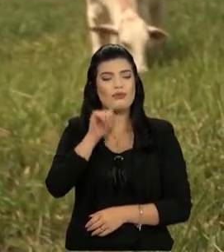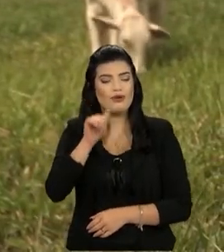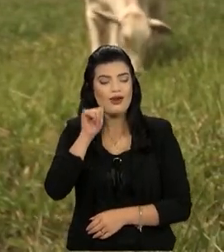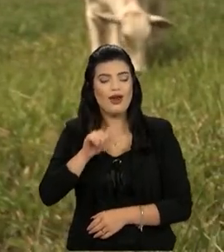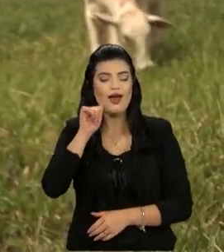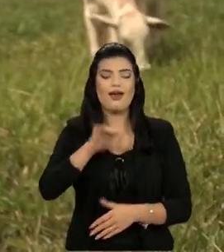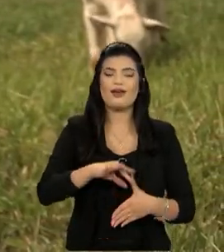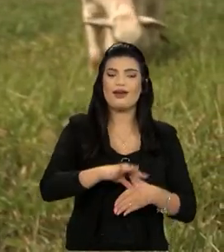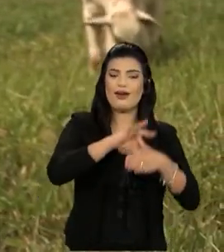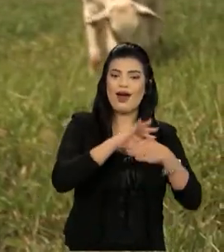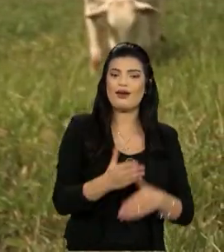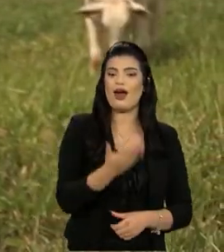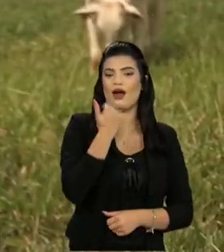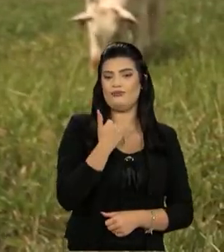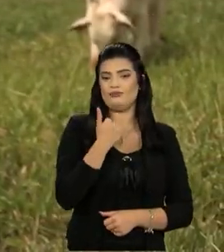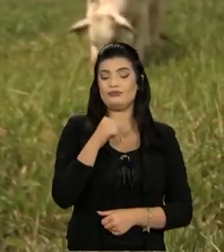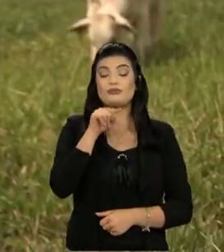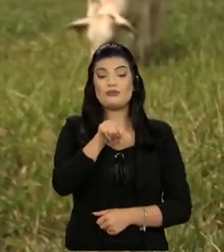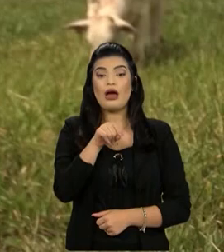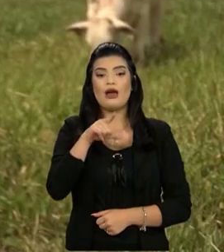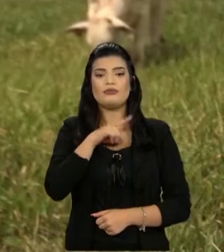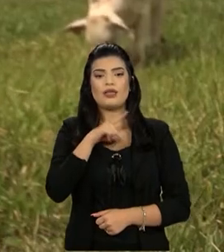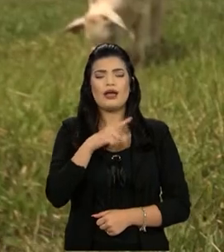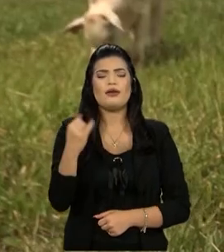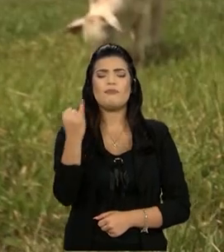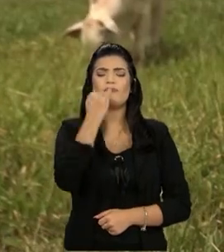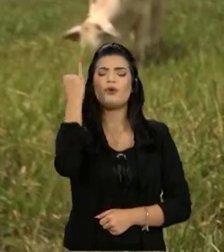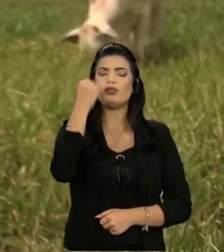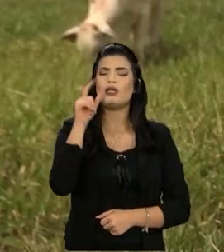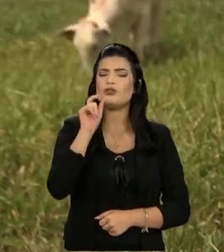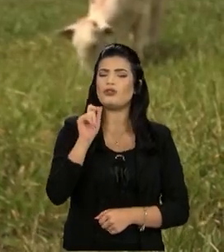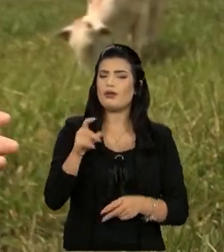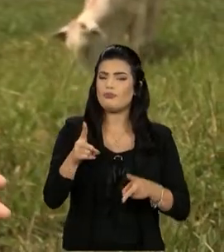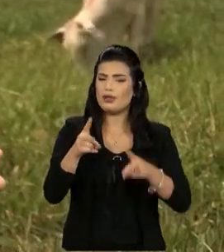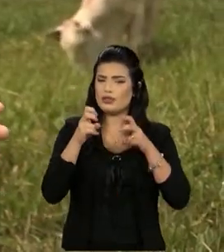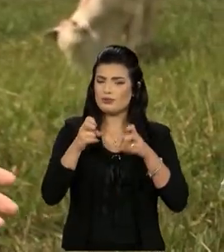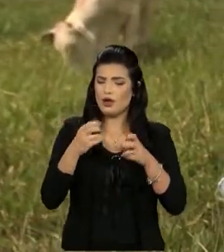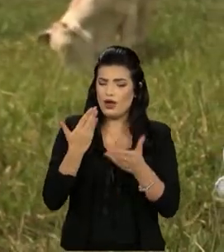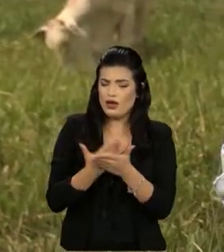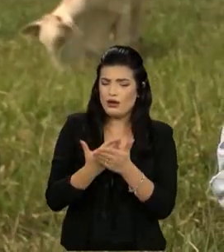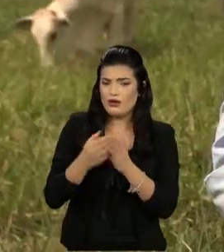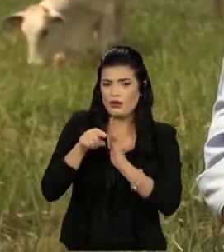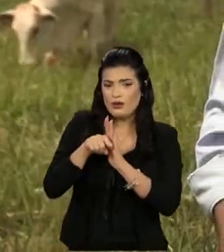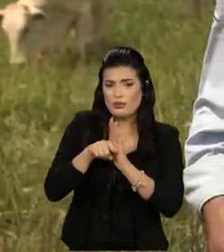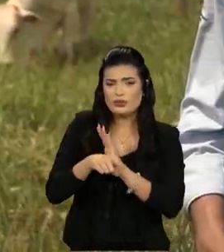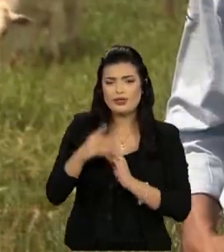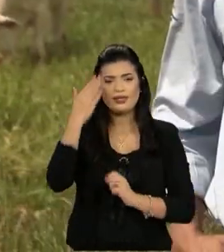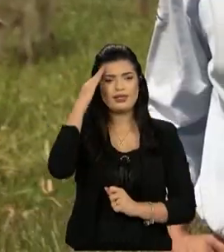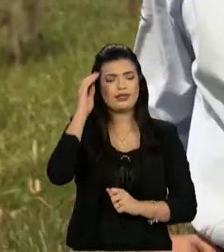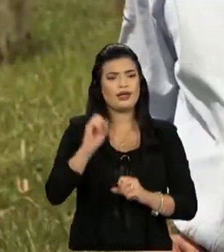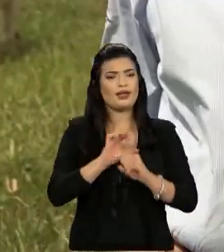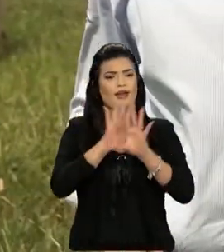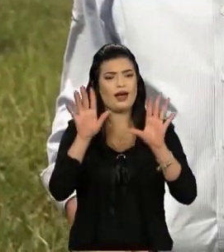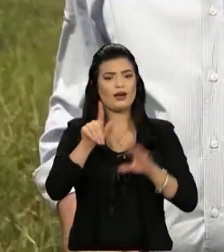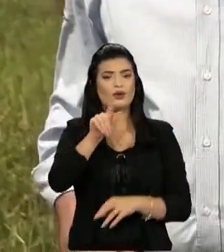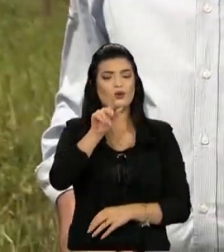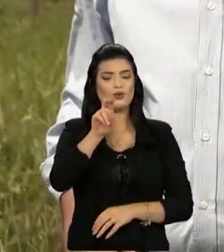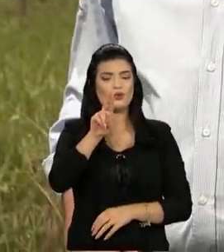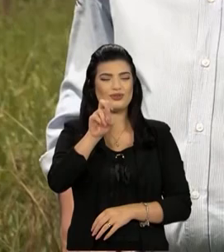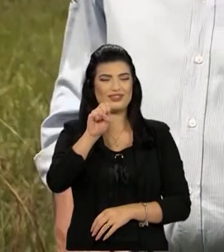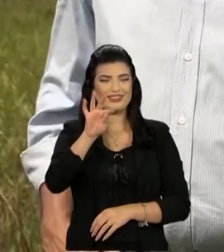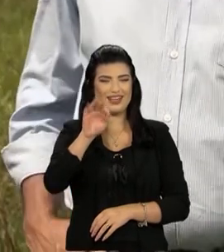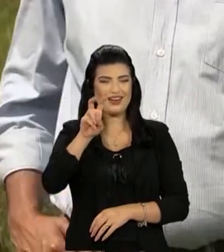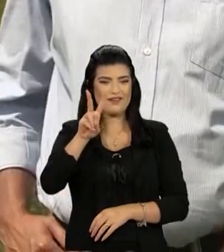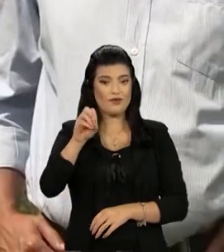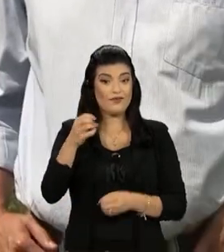fêmeas para o abate. E, obviamente, que isso acaba sendo também objeto de estudo e pesquisa para entender, e o Gustavo está aqui para a gente falar